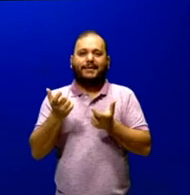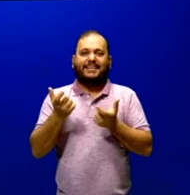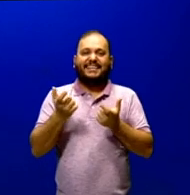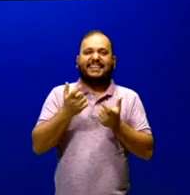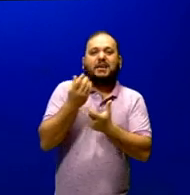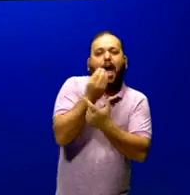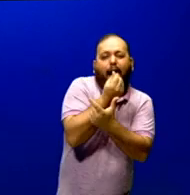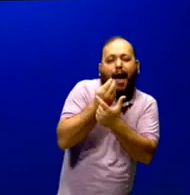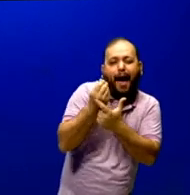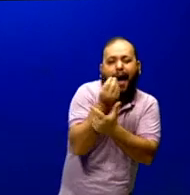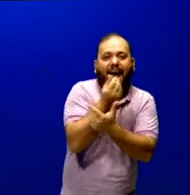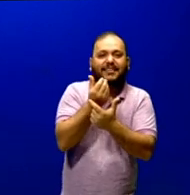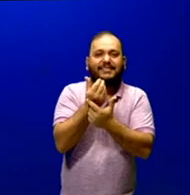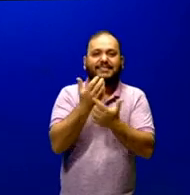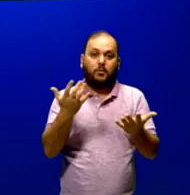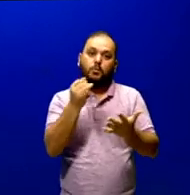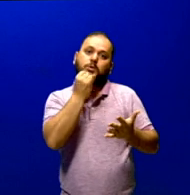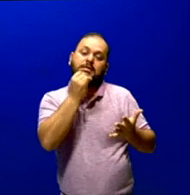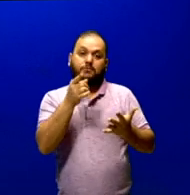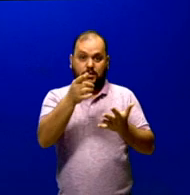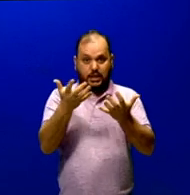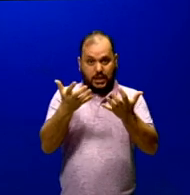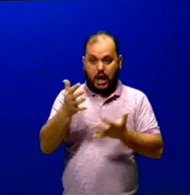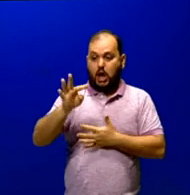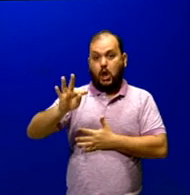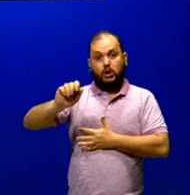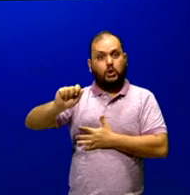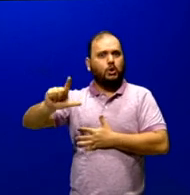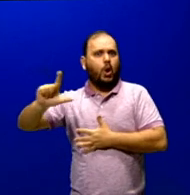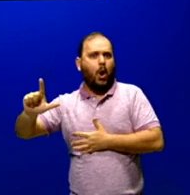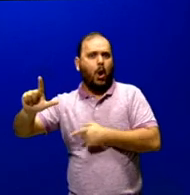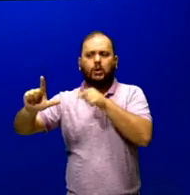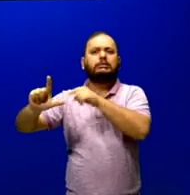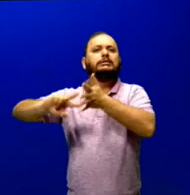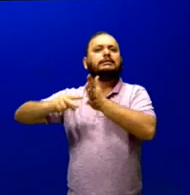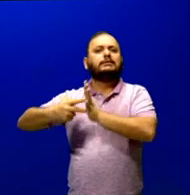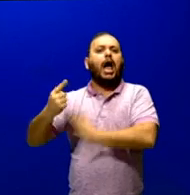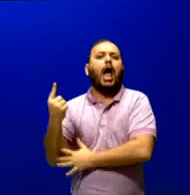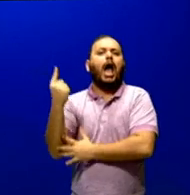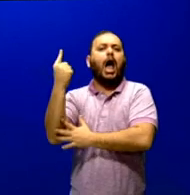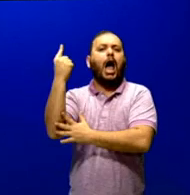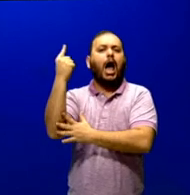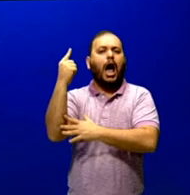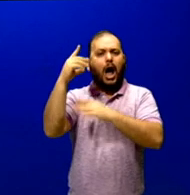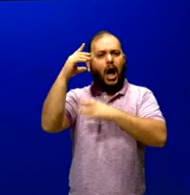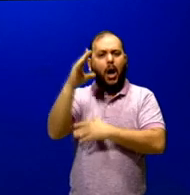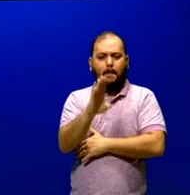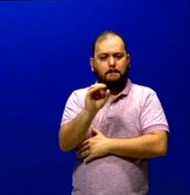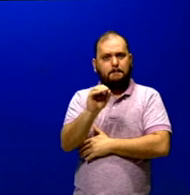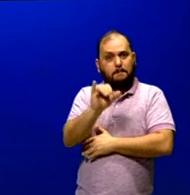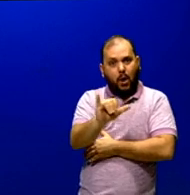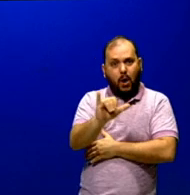boy, garoto alto. Então, tall, adjetivo, ele é importante nesse gênero. Em outros gêneros também, mas como estamos